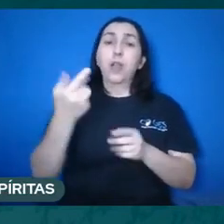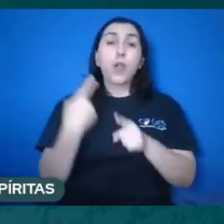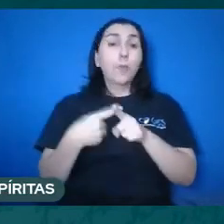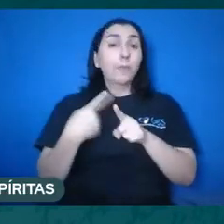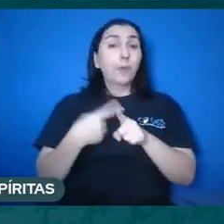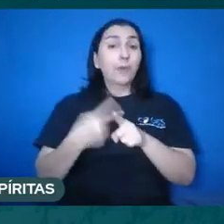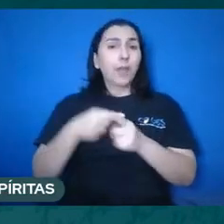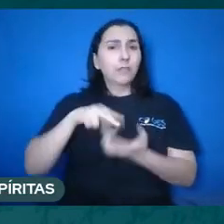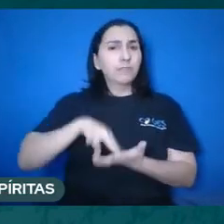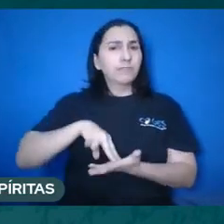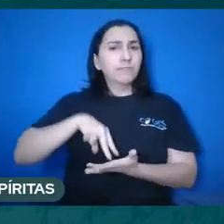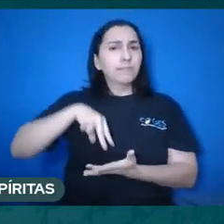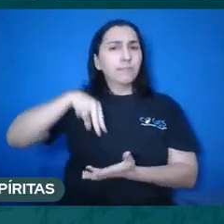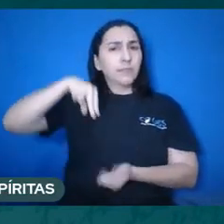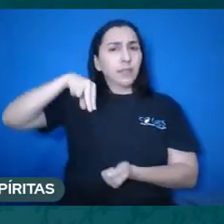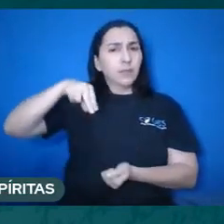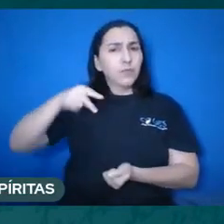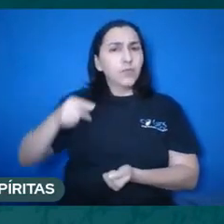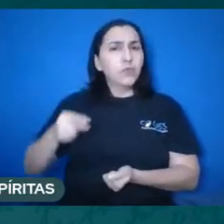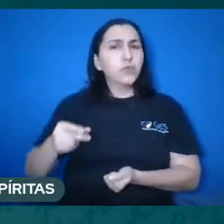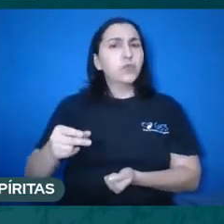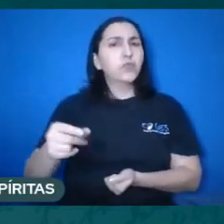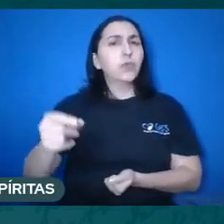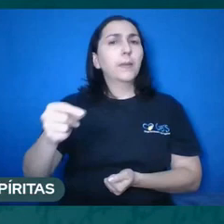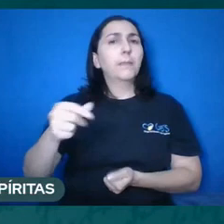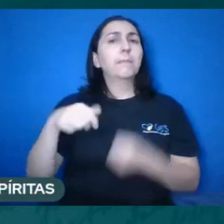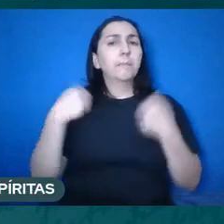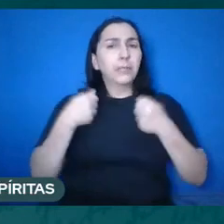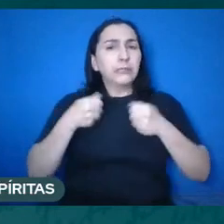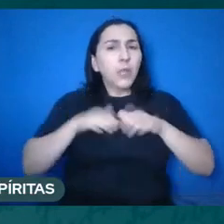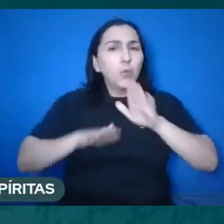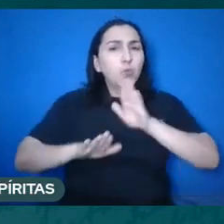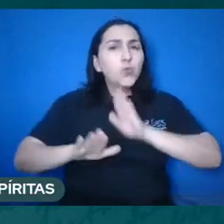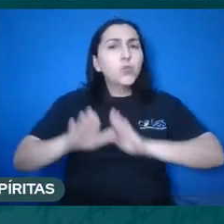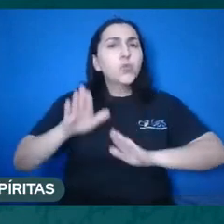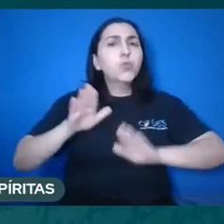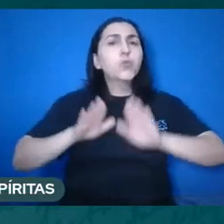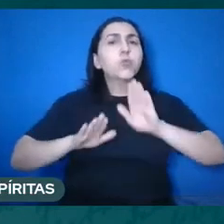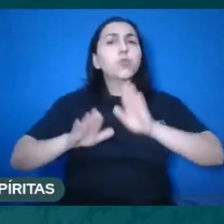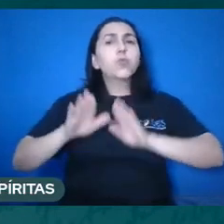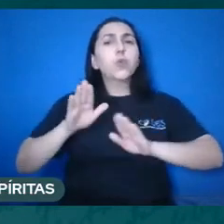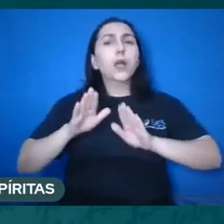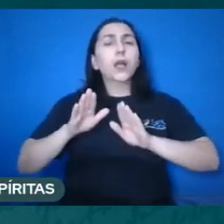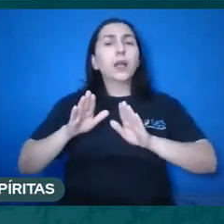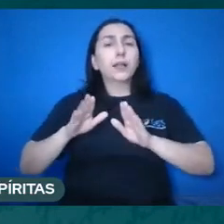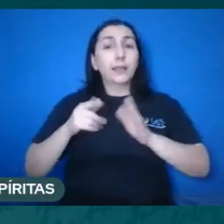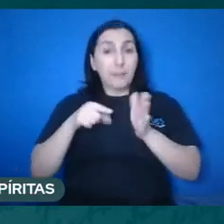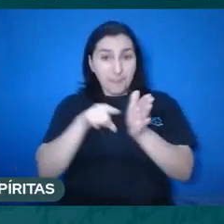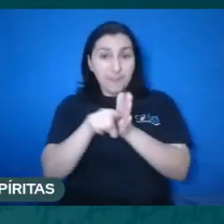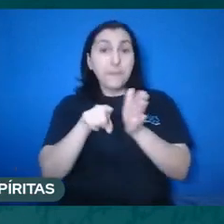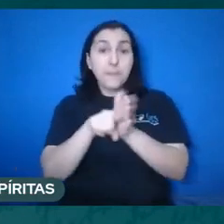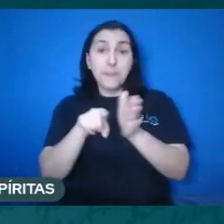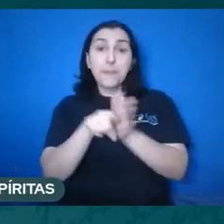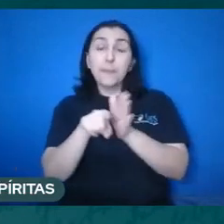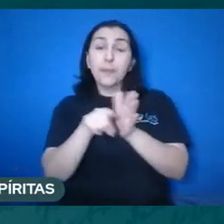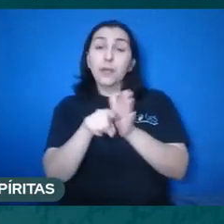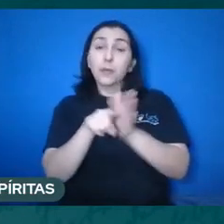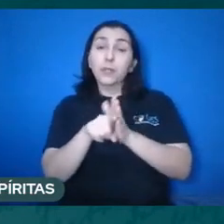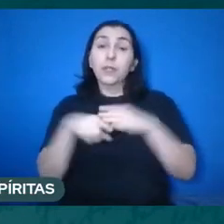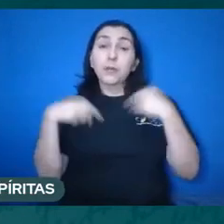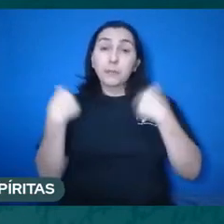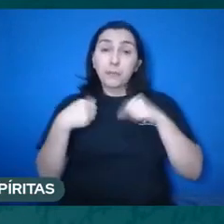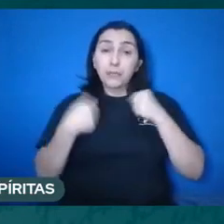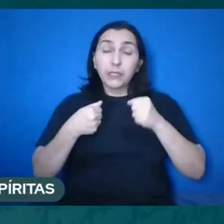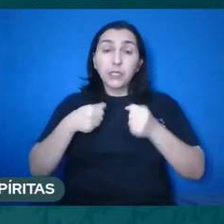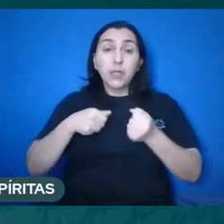não será prudente viver visando a eternidade? Era o que perguntava, não é? O registro de Platão,